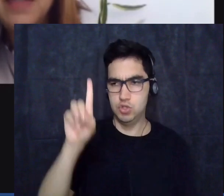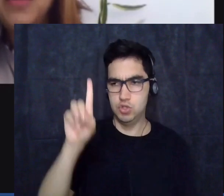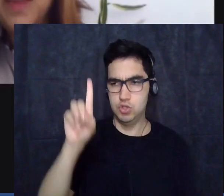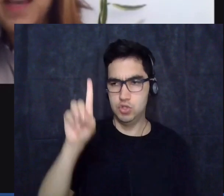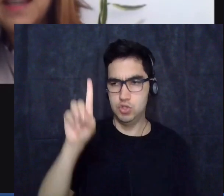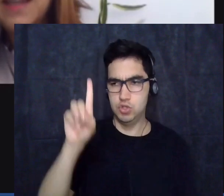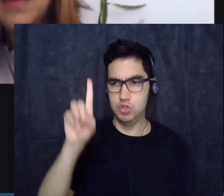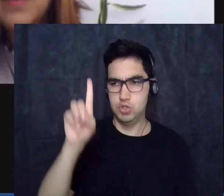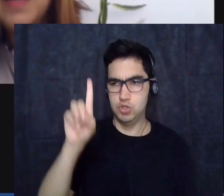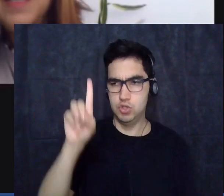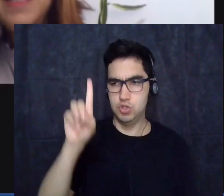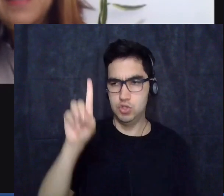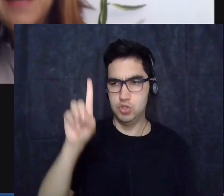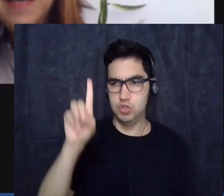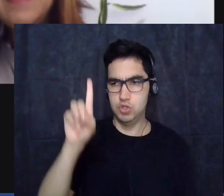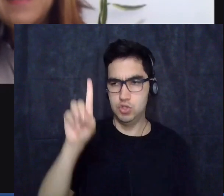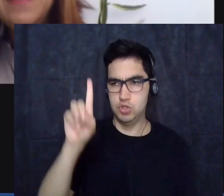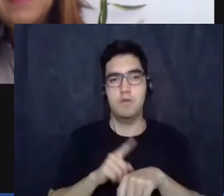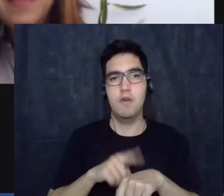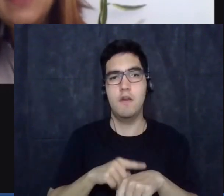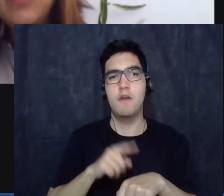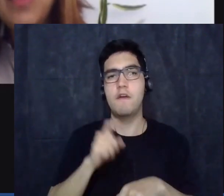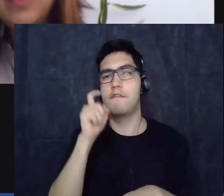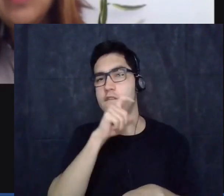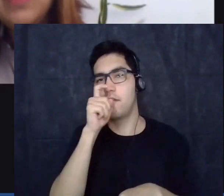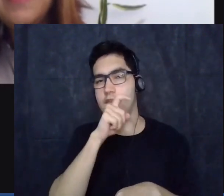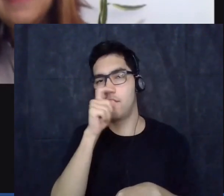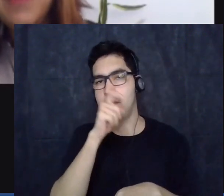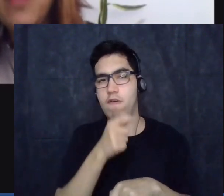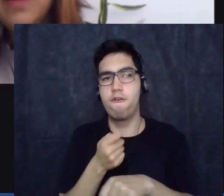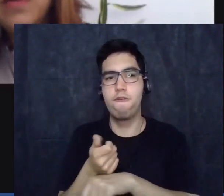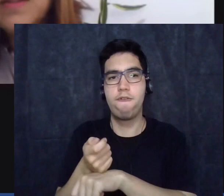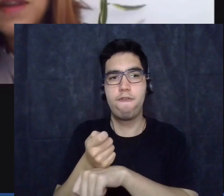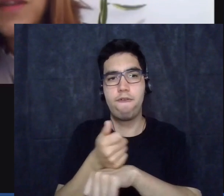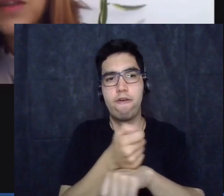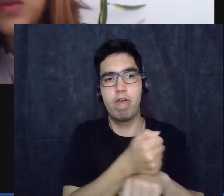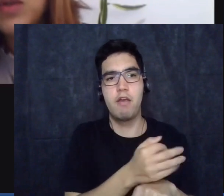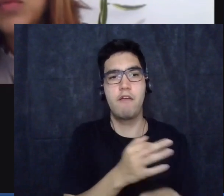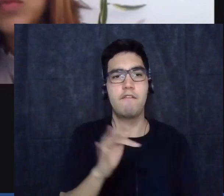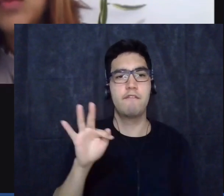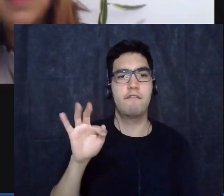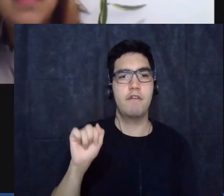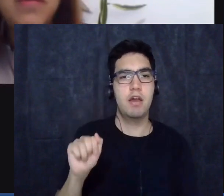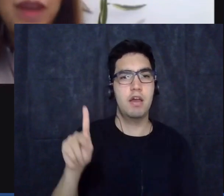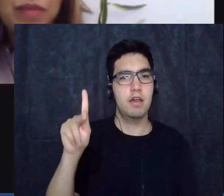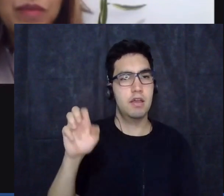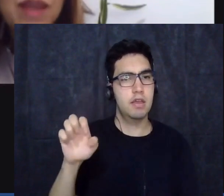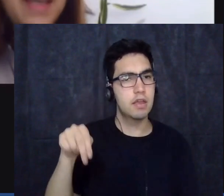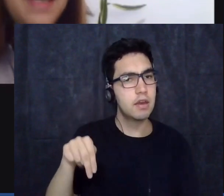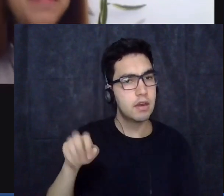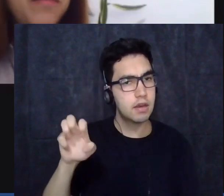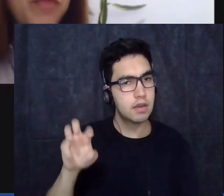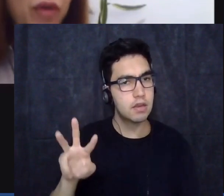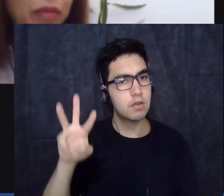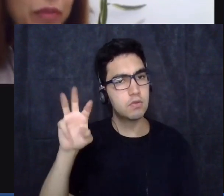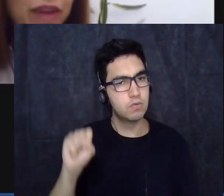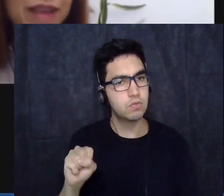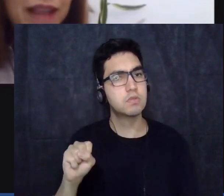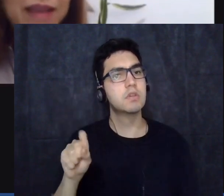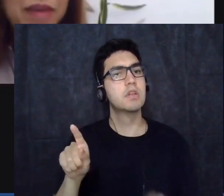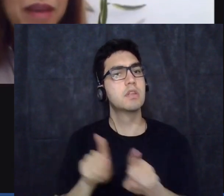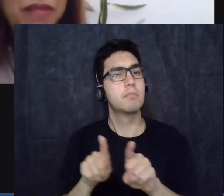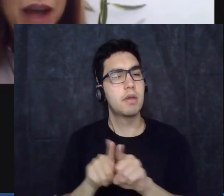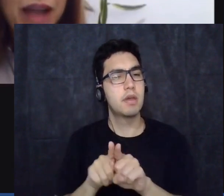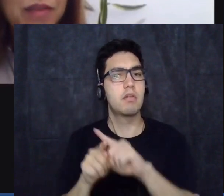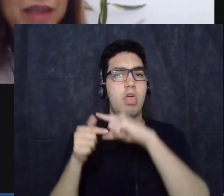-verdade fake news e desde onde dessa onda conservadora do mundo em que vivemos e vou